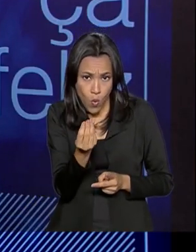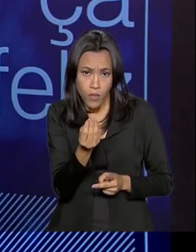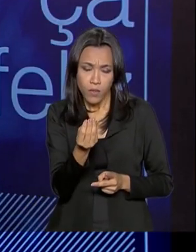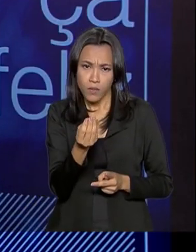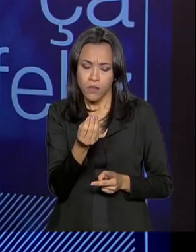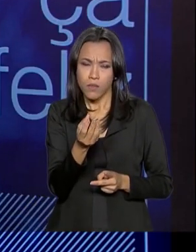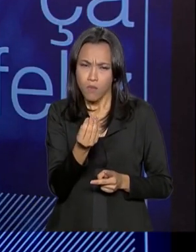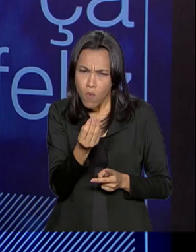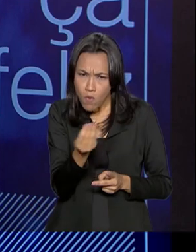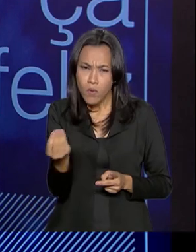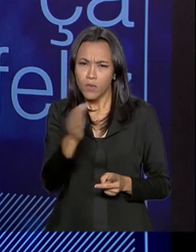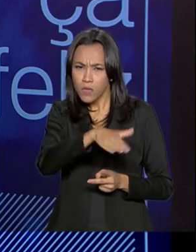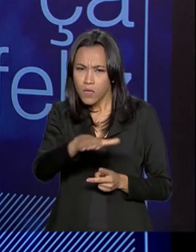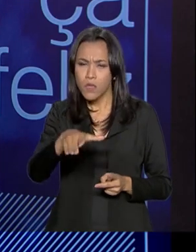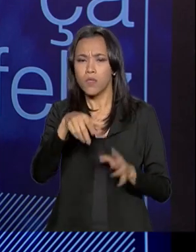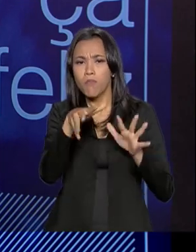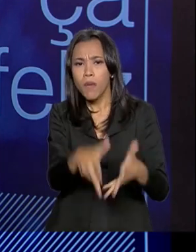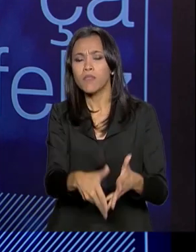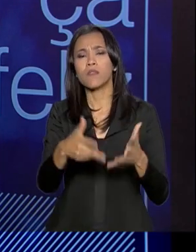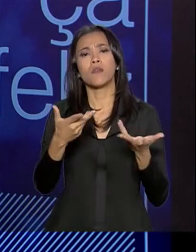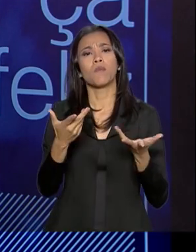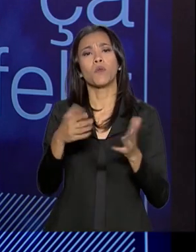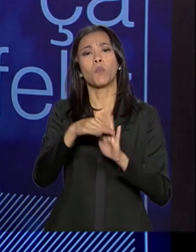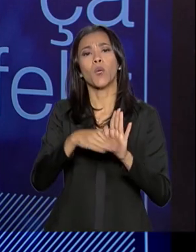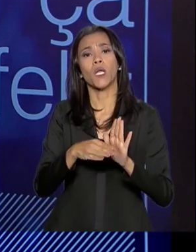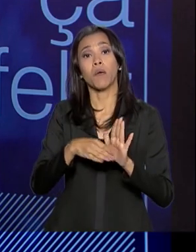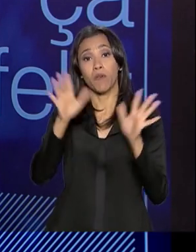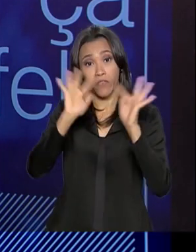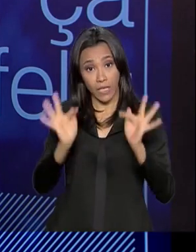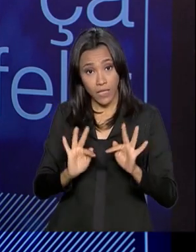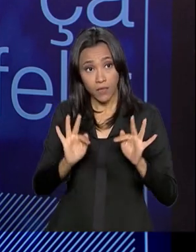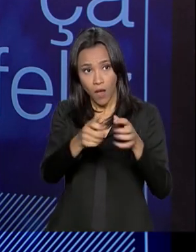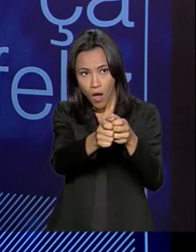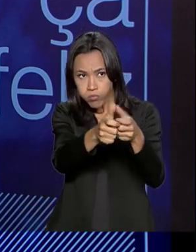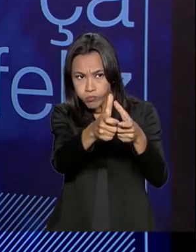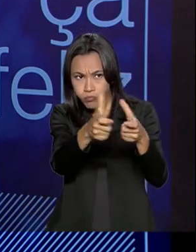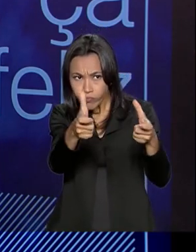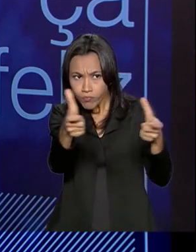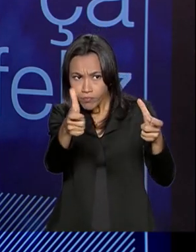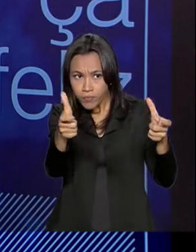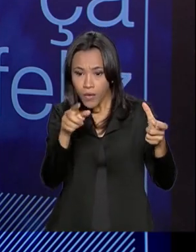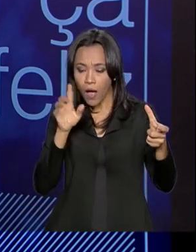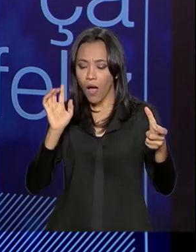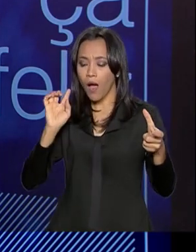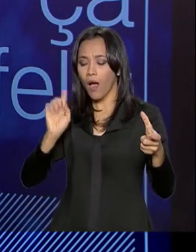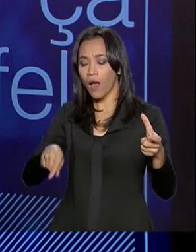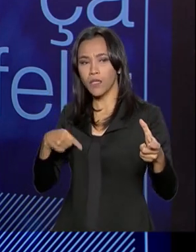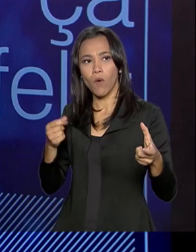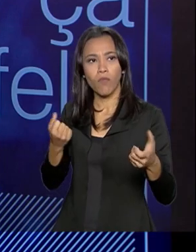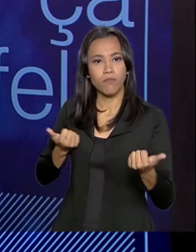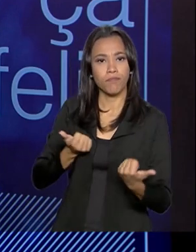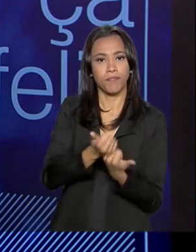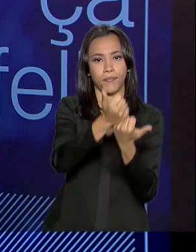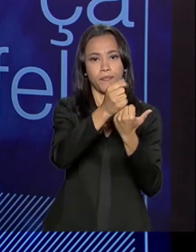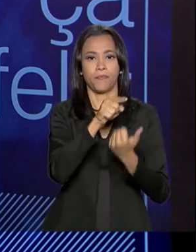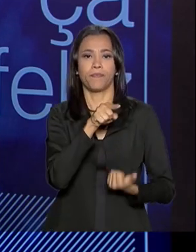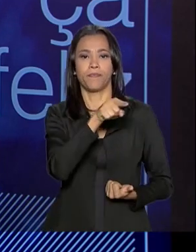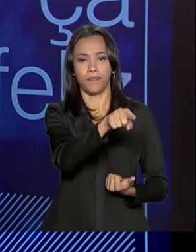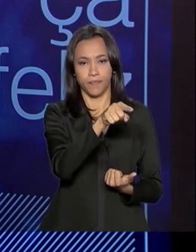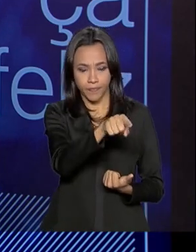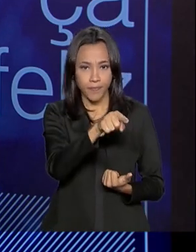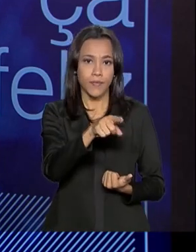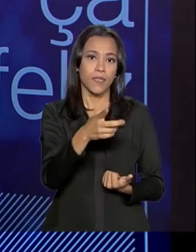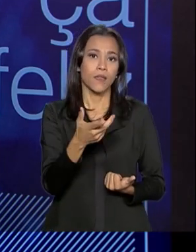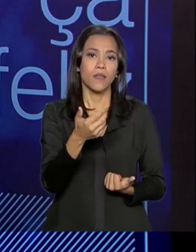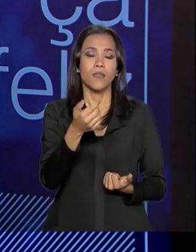feliz de fazer parte do programa também sendo atendidas. E aí nós vamos fazer dentro de